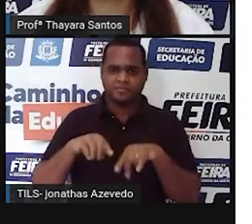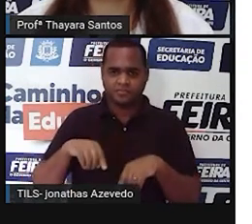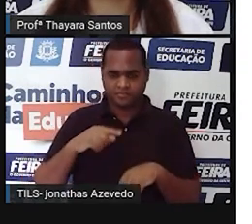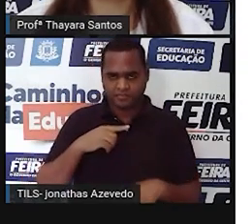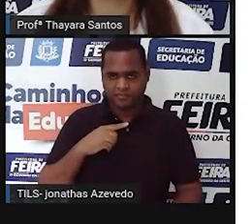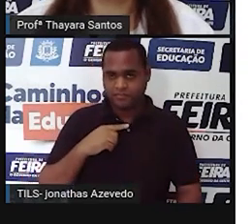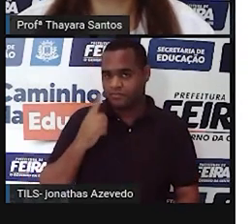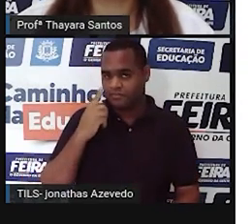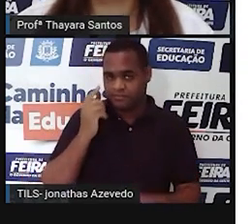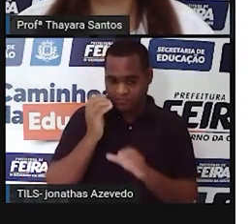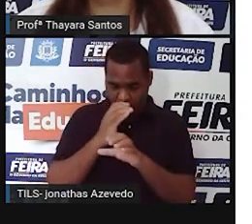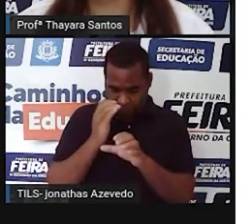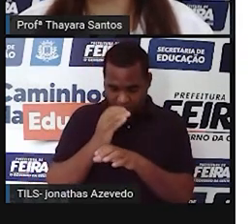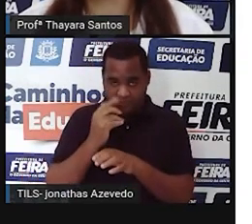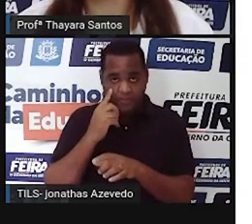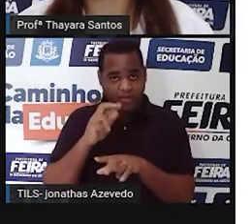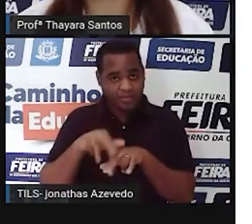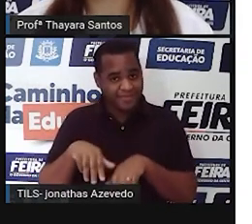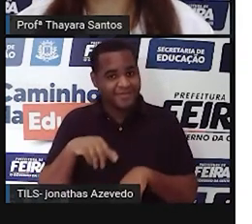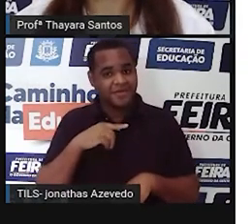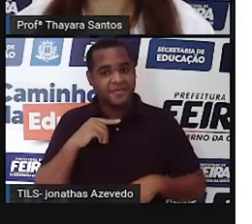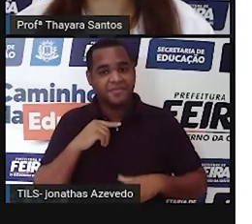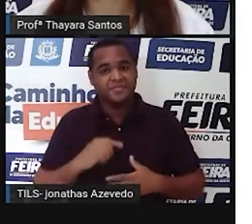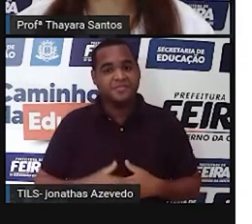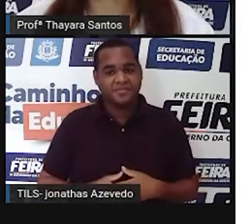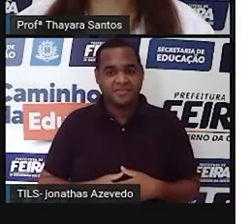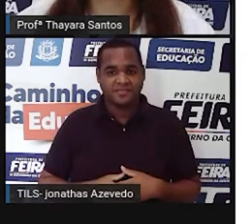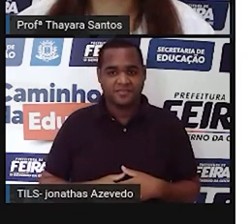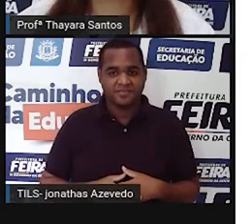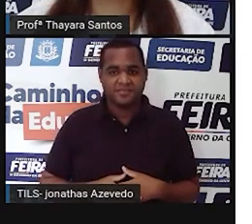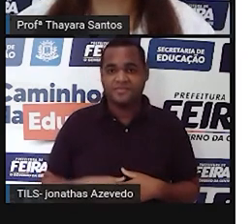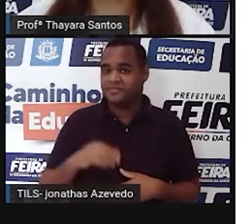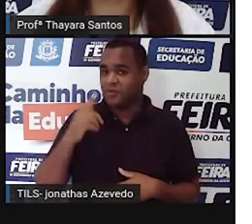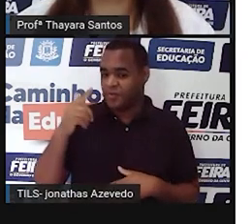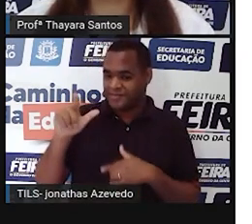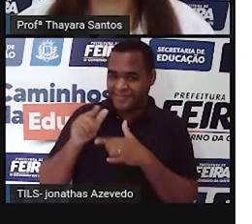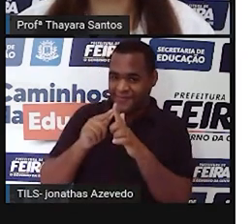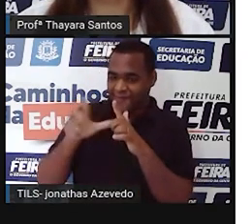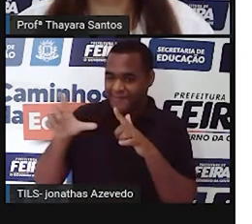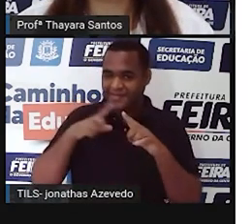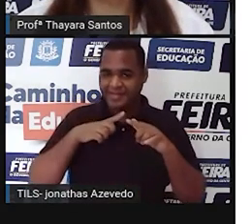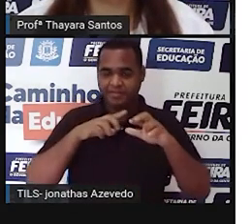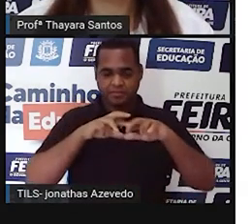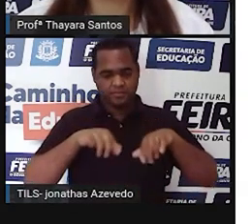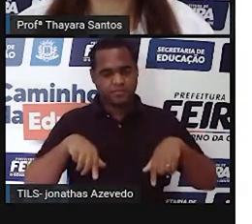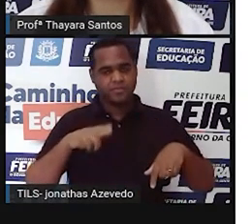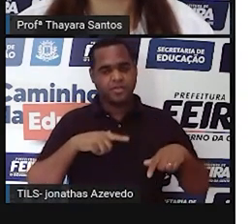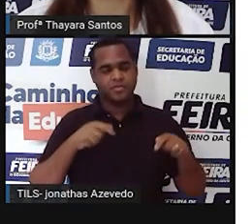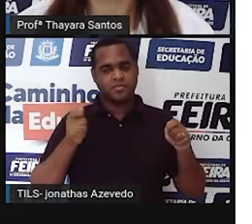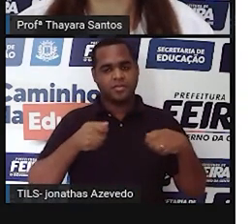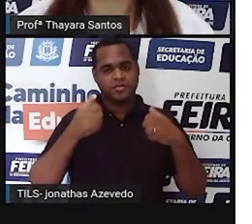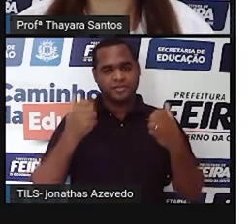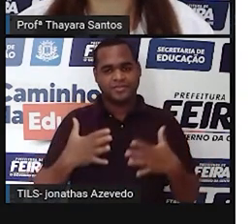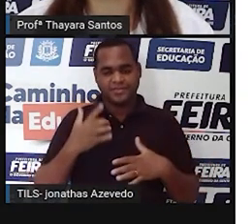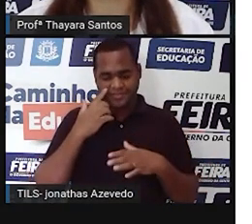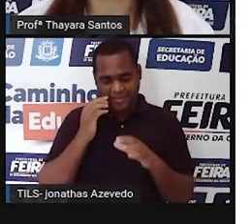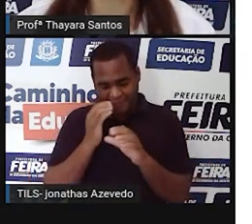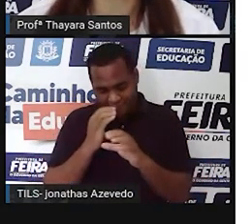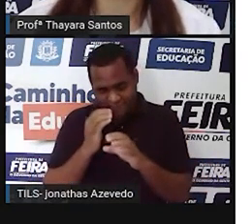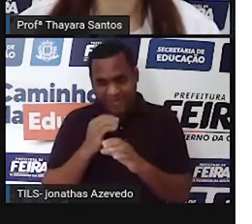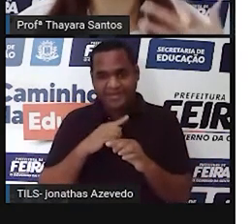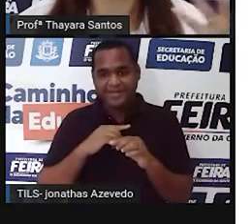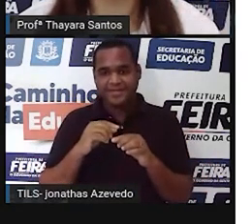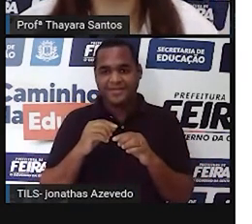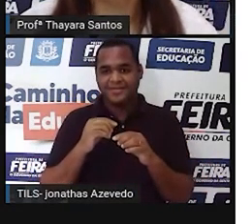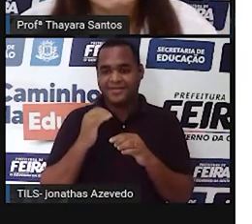esse microscópio óptico aqui, moderno. E tem esses outros tipos de microscópios aqui, que são os microscópios eletrônicos,